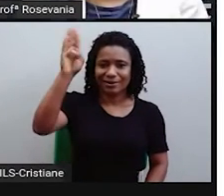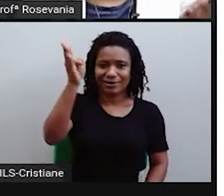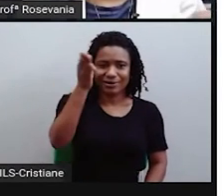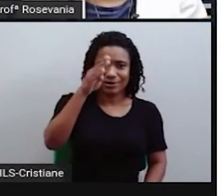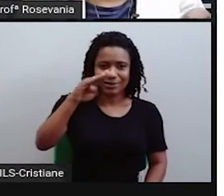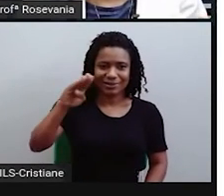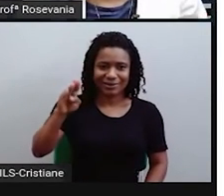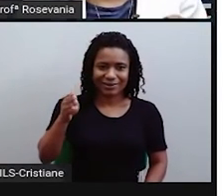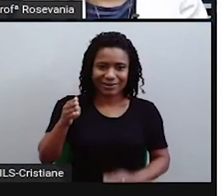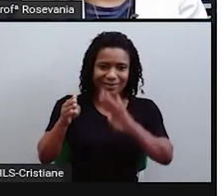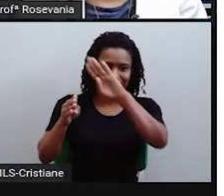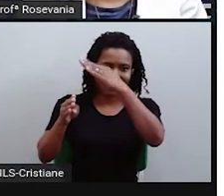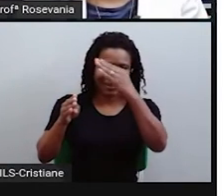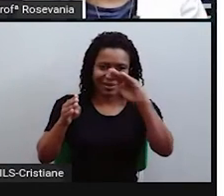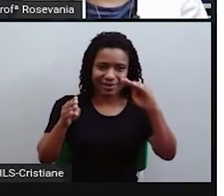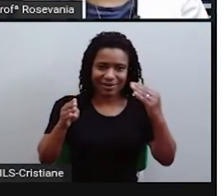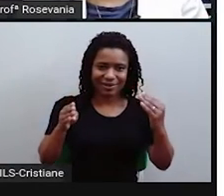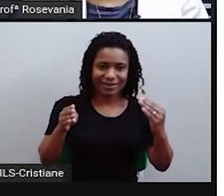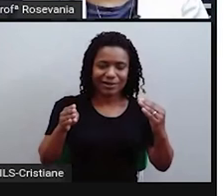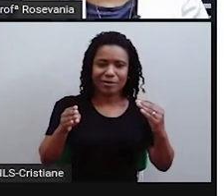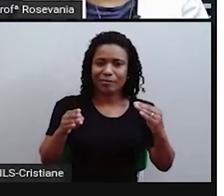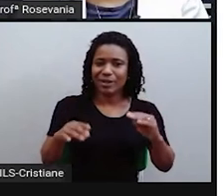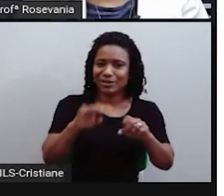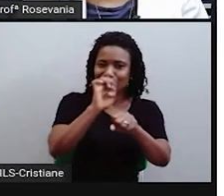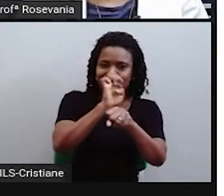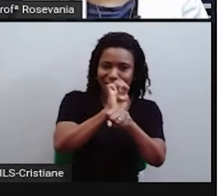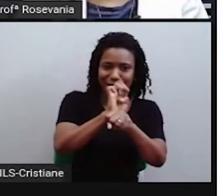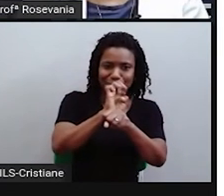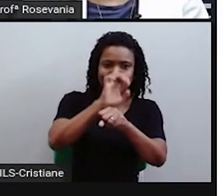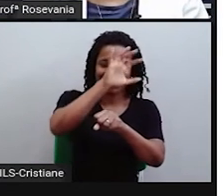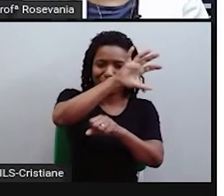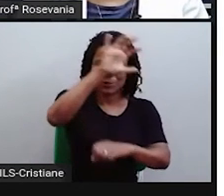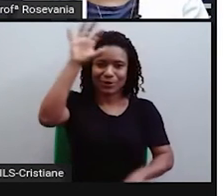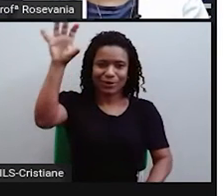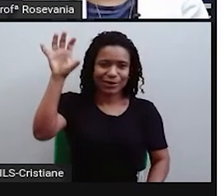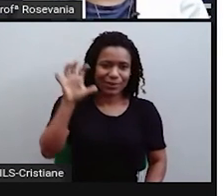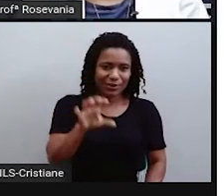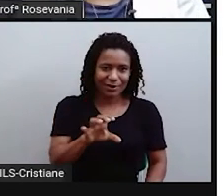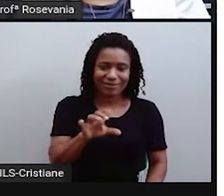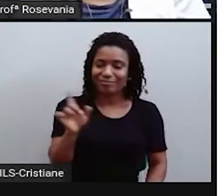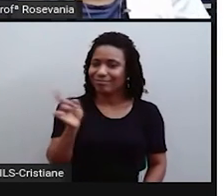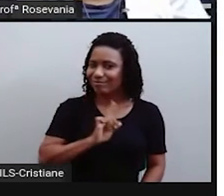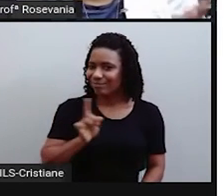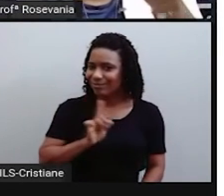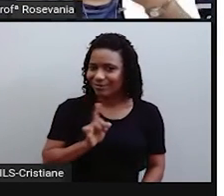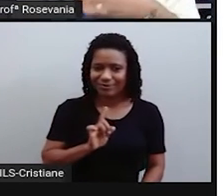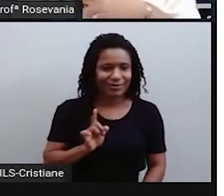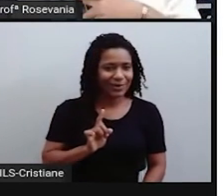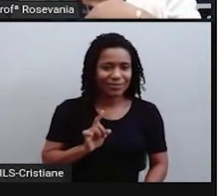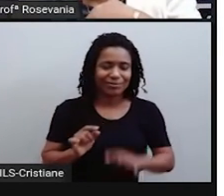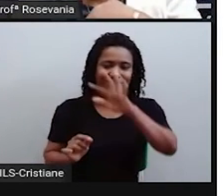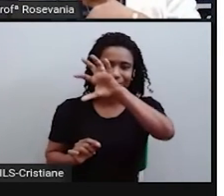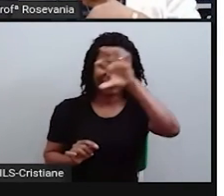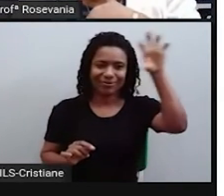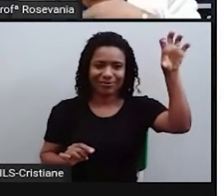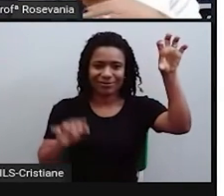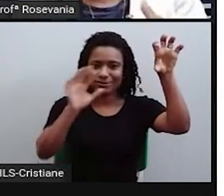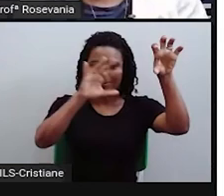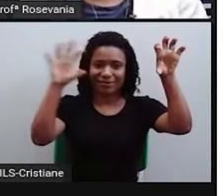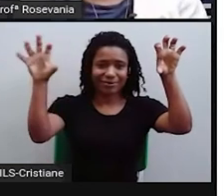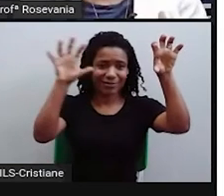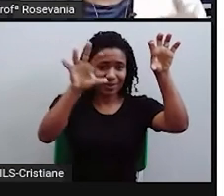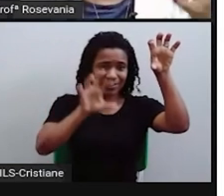segue o limite dos estados. Vocês estão vendo isso aqui? O Maranhão, um tanto ficou pertencendo à região